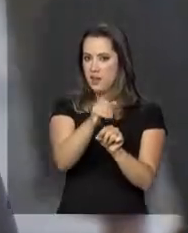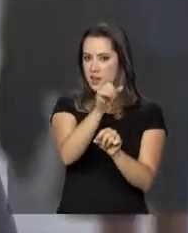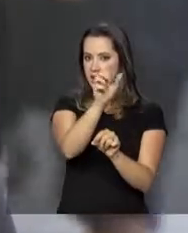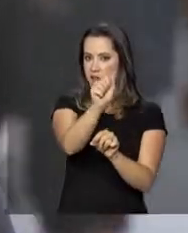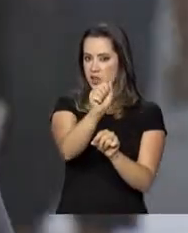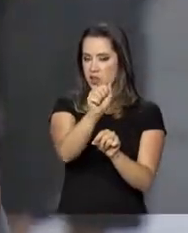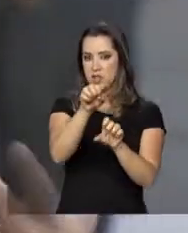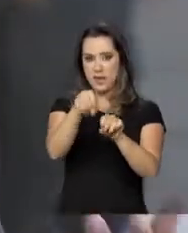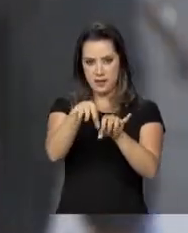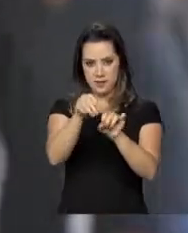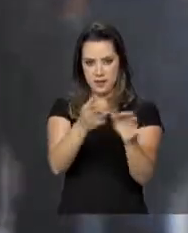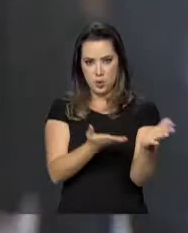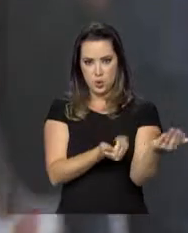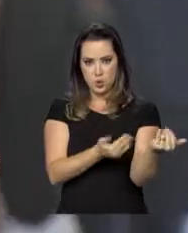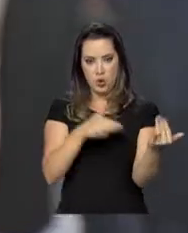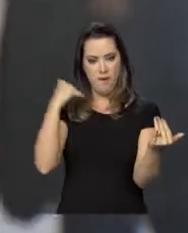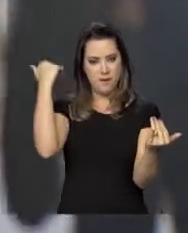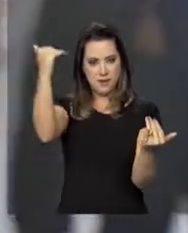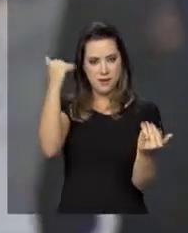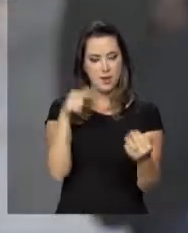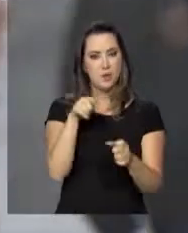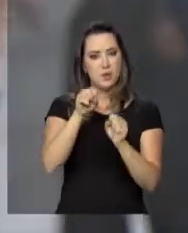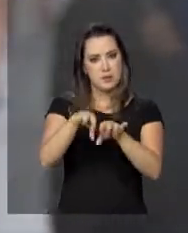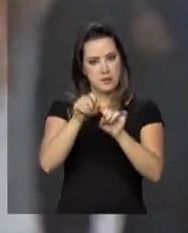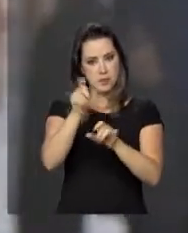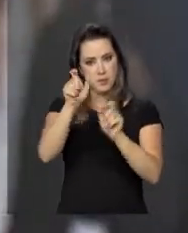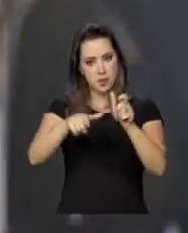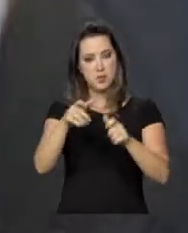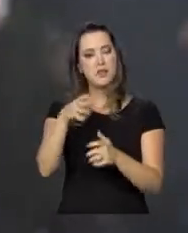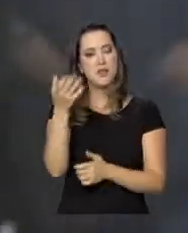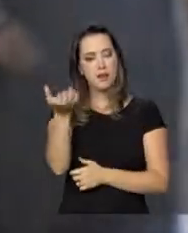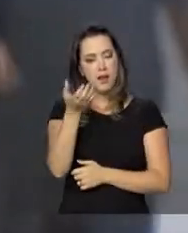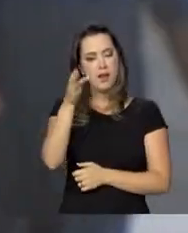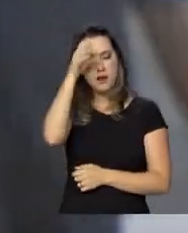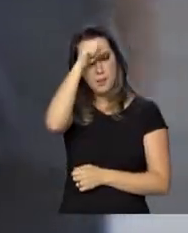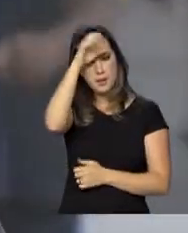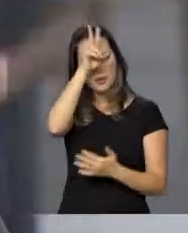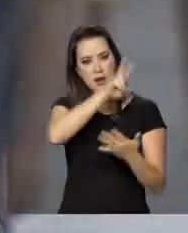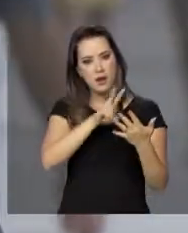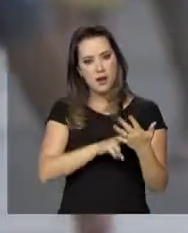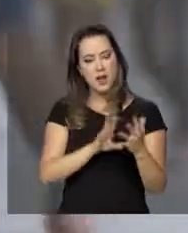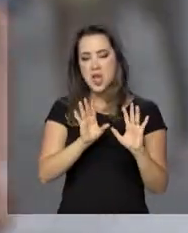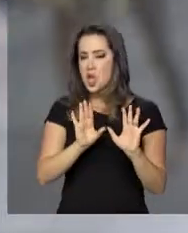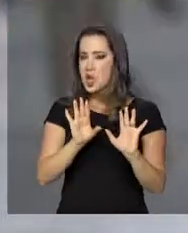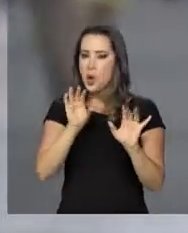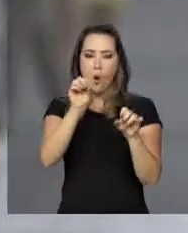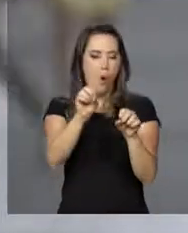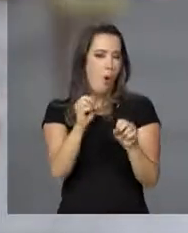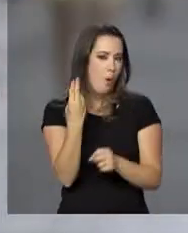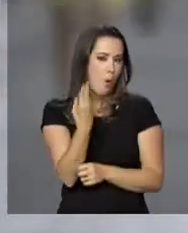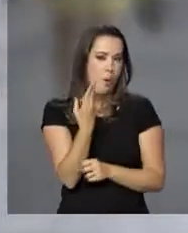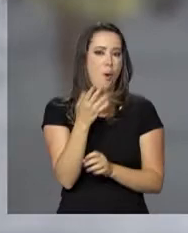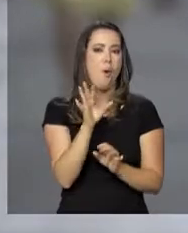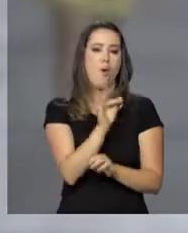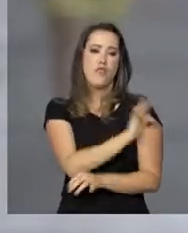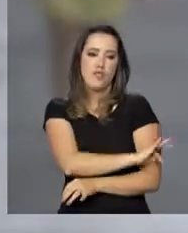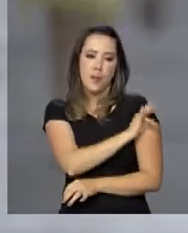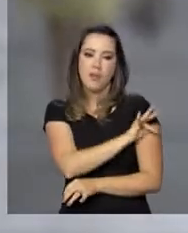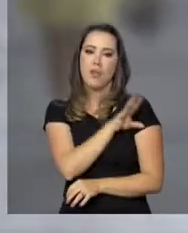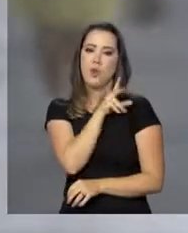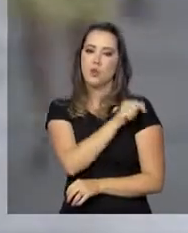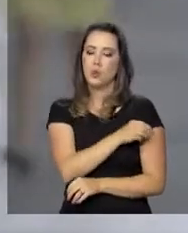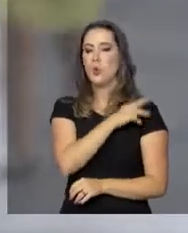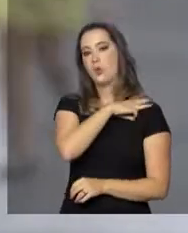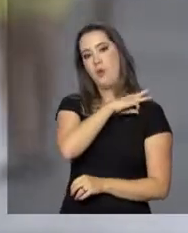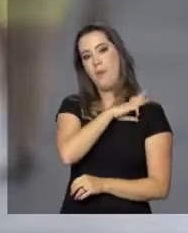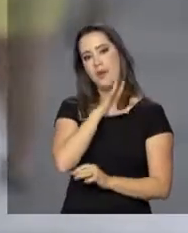apenas aqueles que querem aprender a ler, escrever ou fazer contas, mas também quem pretende concluir o ensino fundamental e o médio em